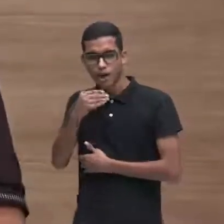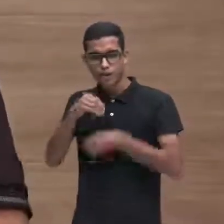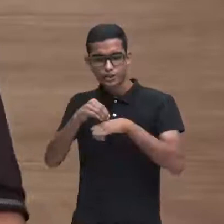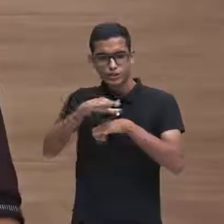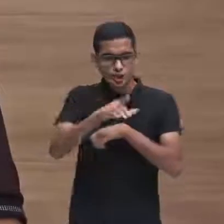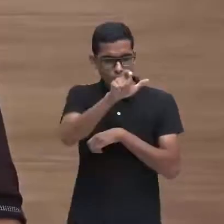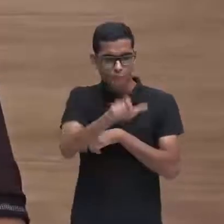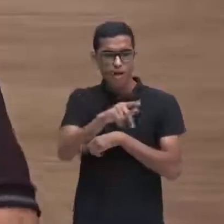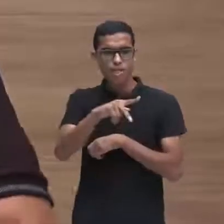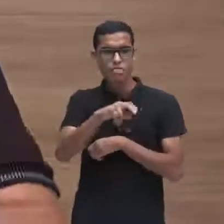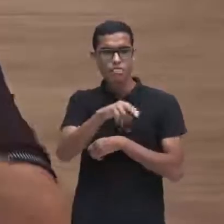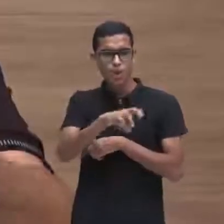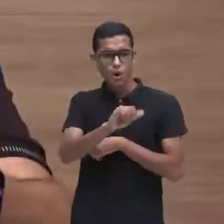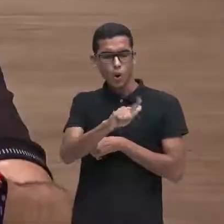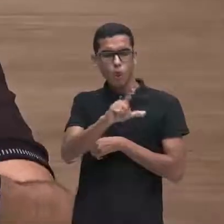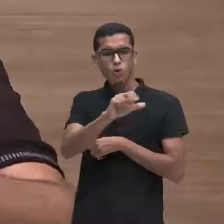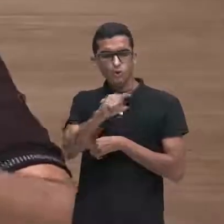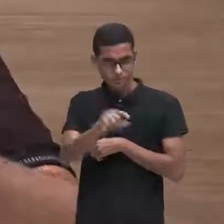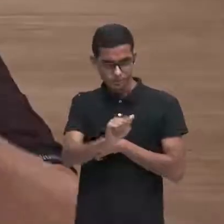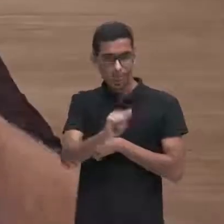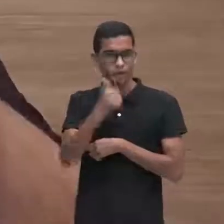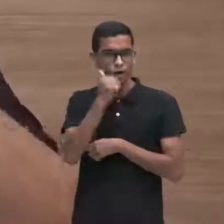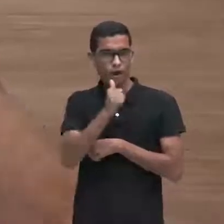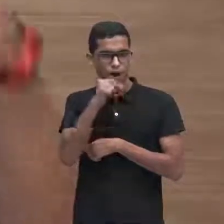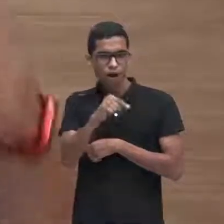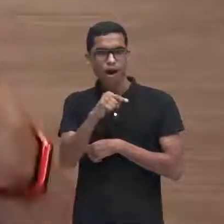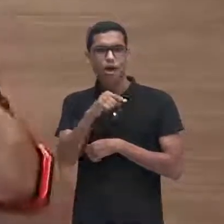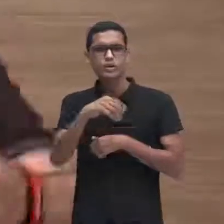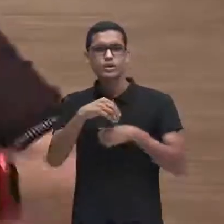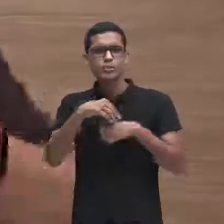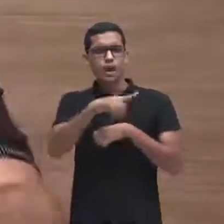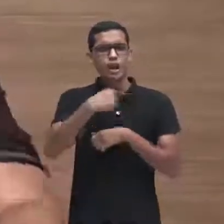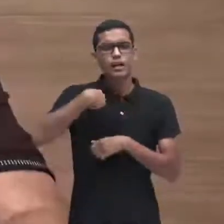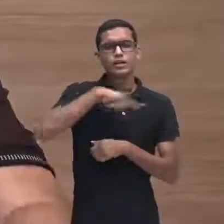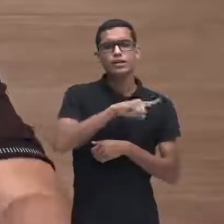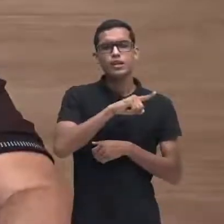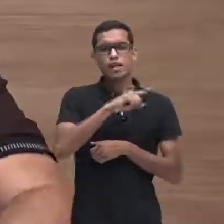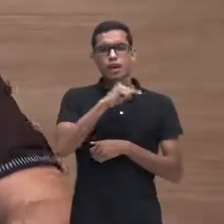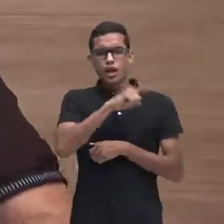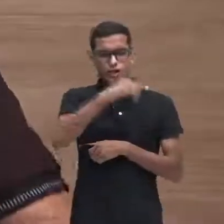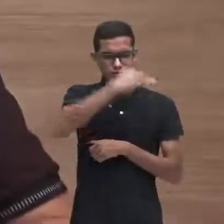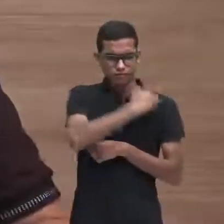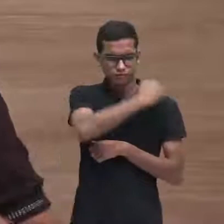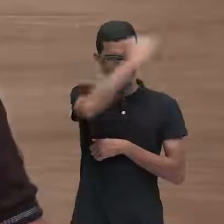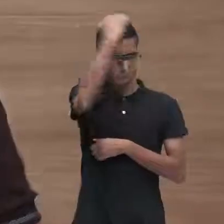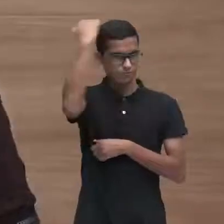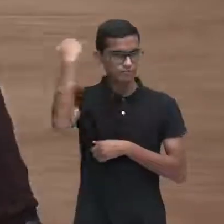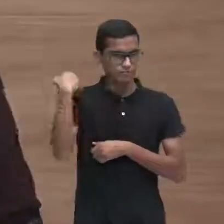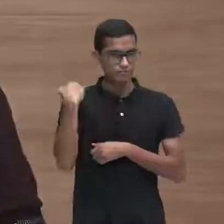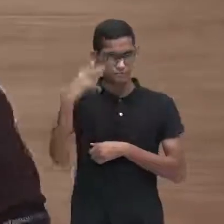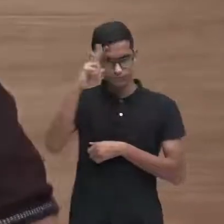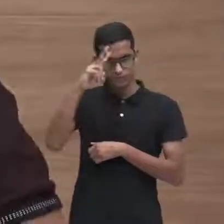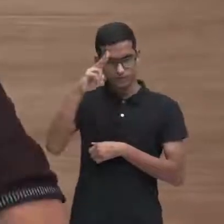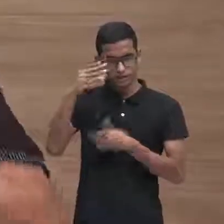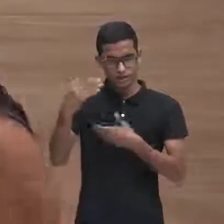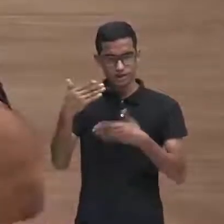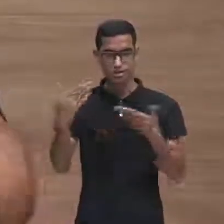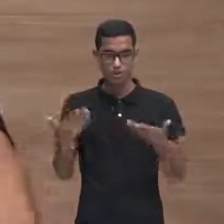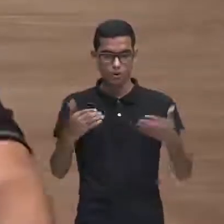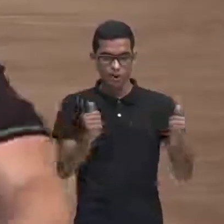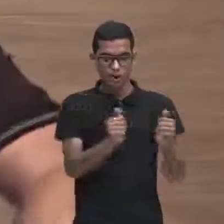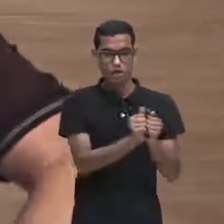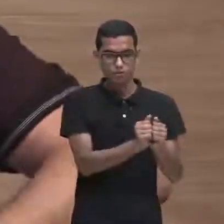Então, e essa freira foi de um bom senso, ela foi amiga, ela foi, sabe,